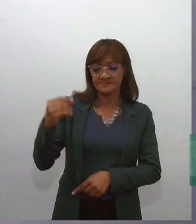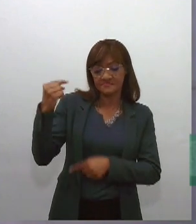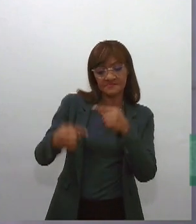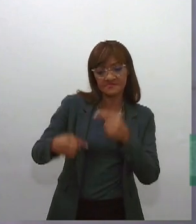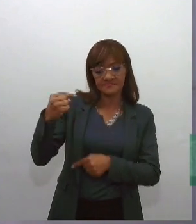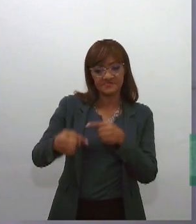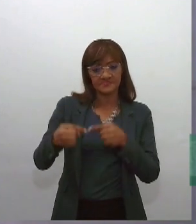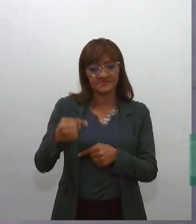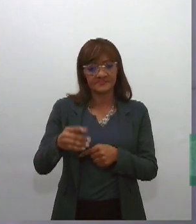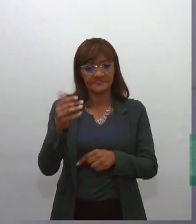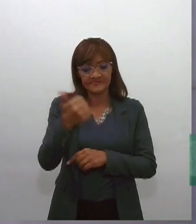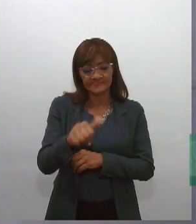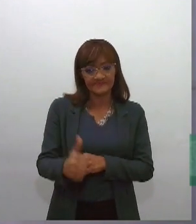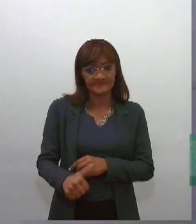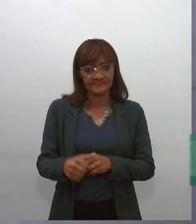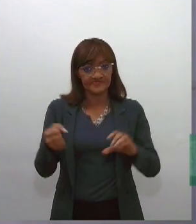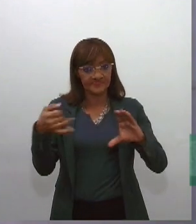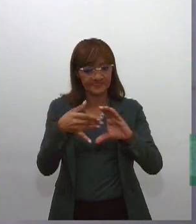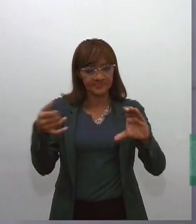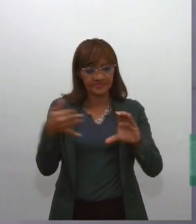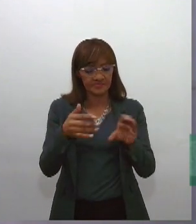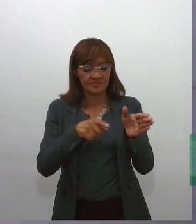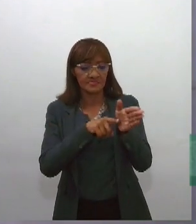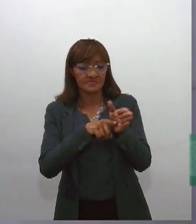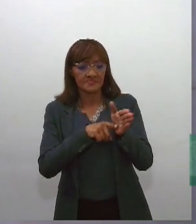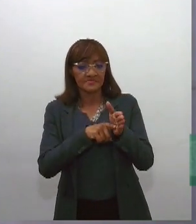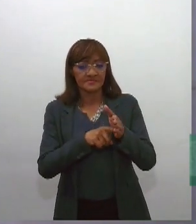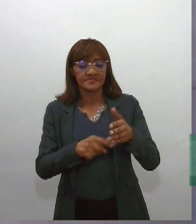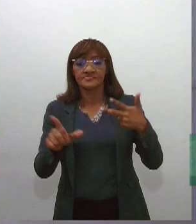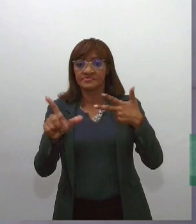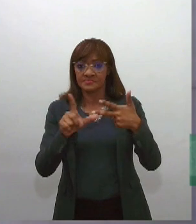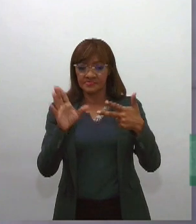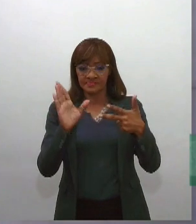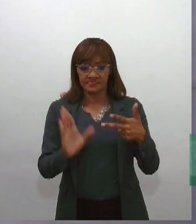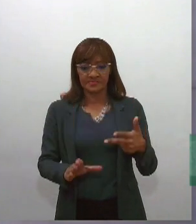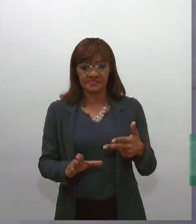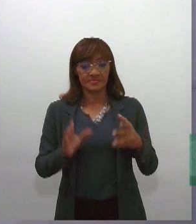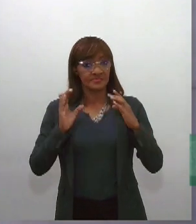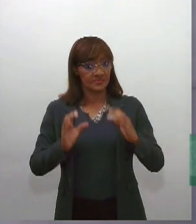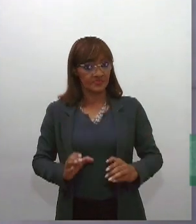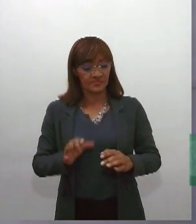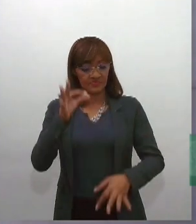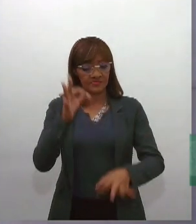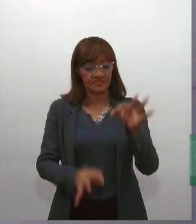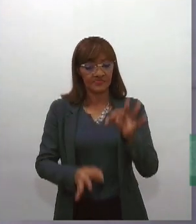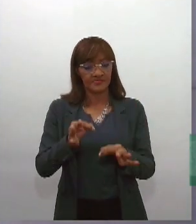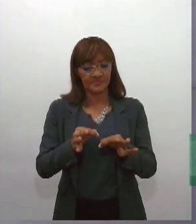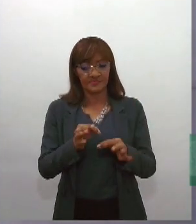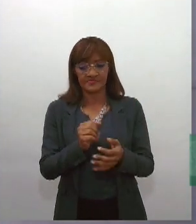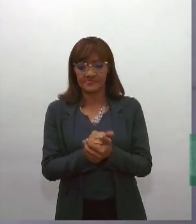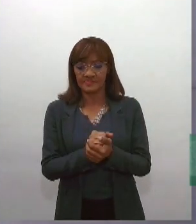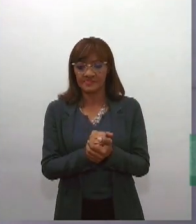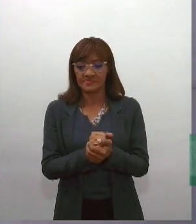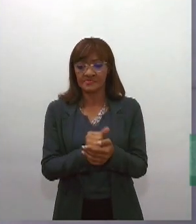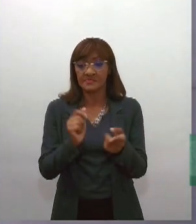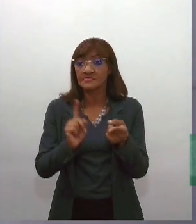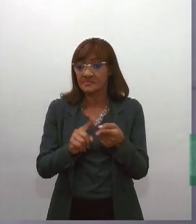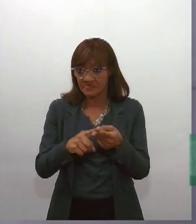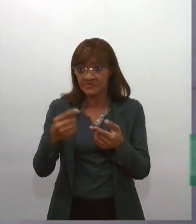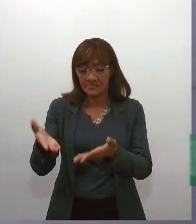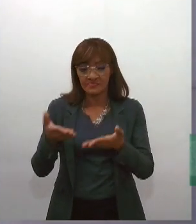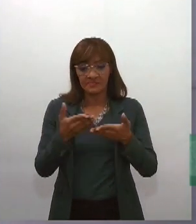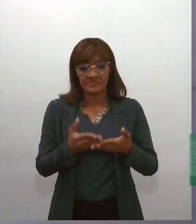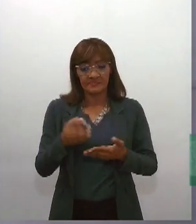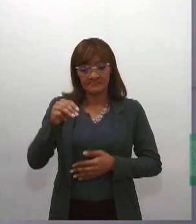dados, estudos legislativos e comportamento judicial. Recebemos também Marcelo Labanca,